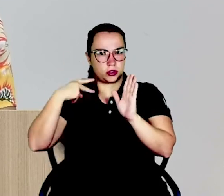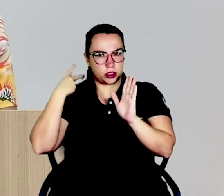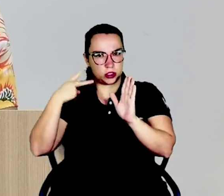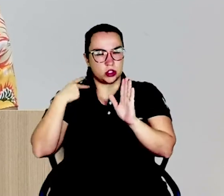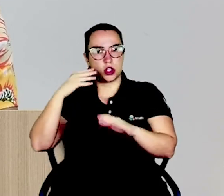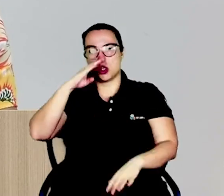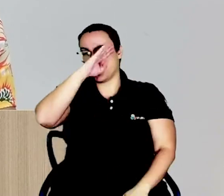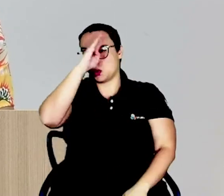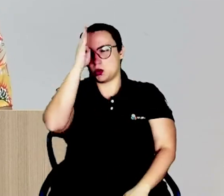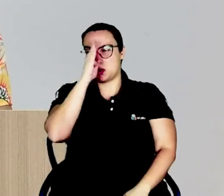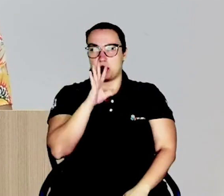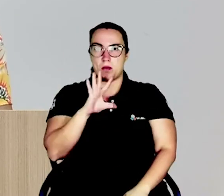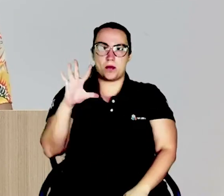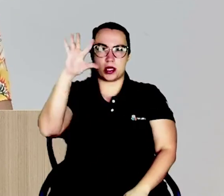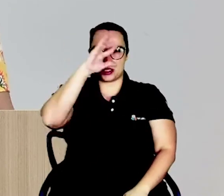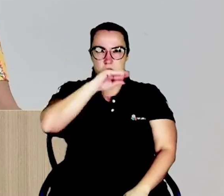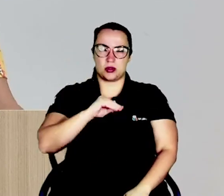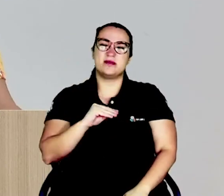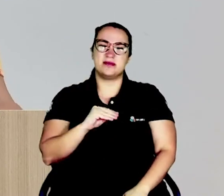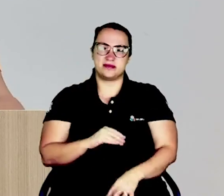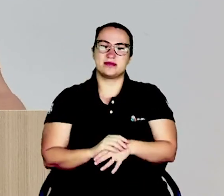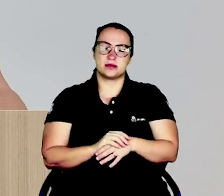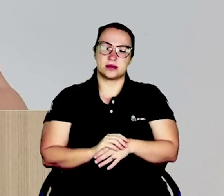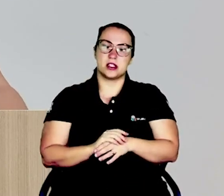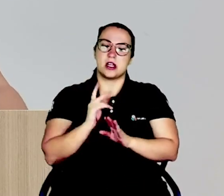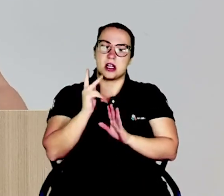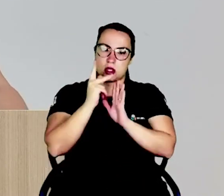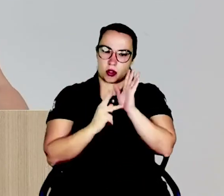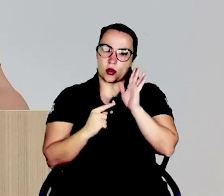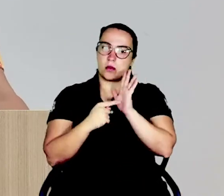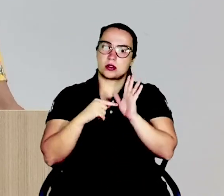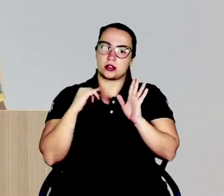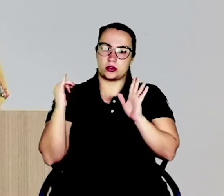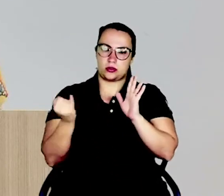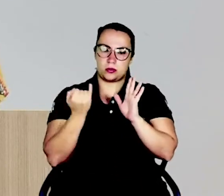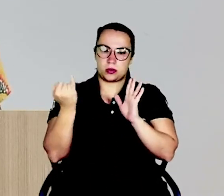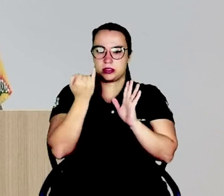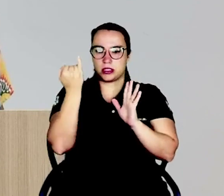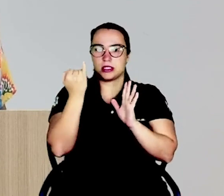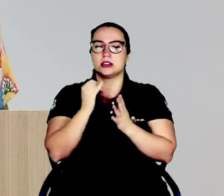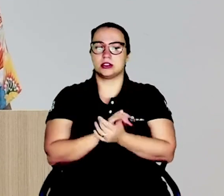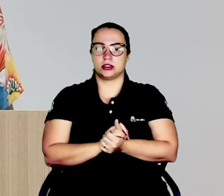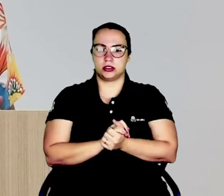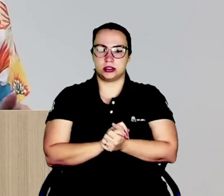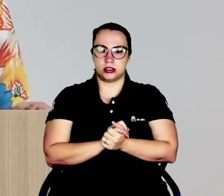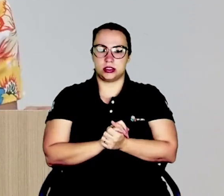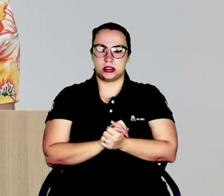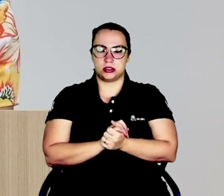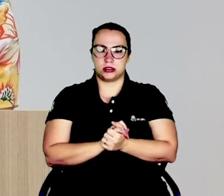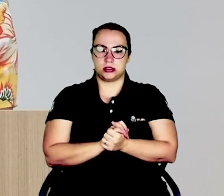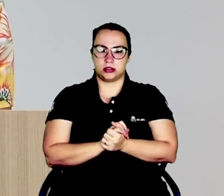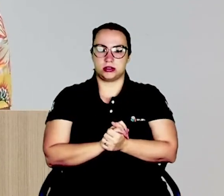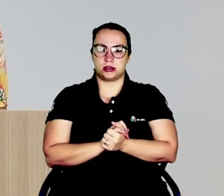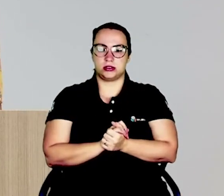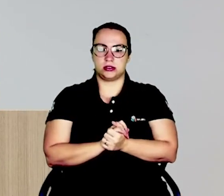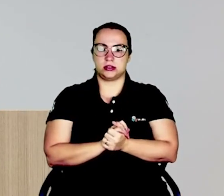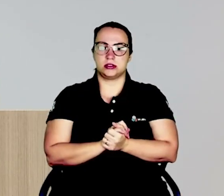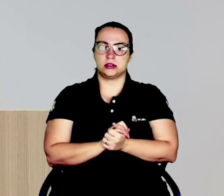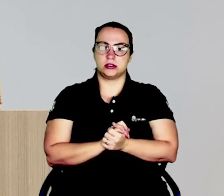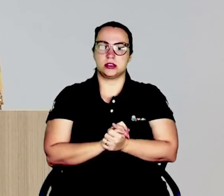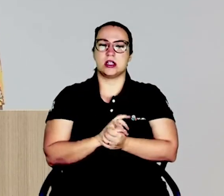Brasil inteiro. É um projeto de grande relevância. Ele surgiu após um